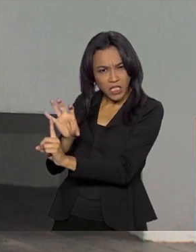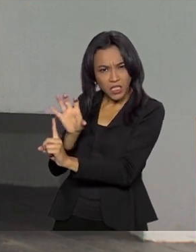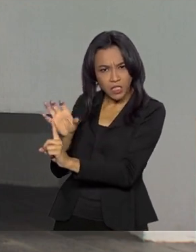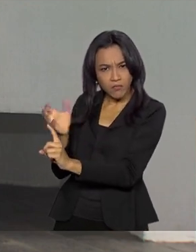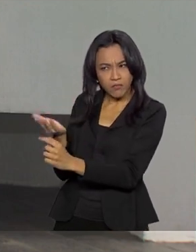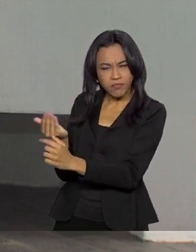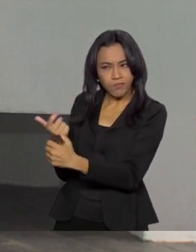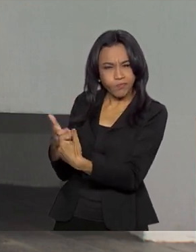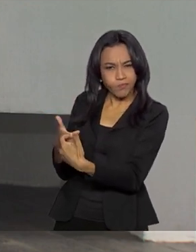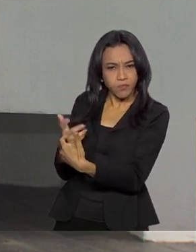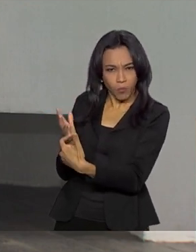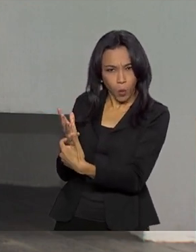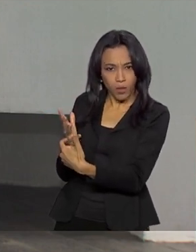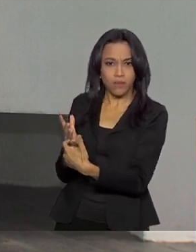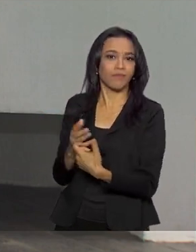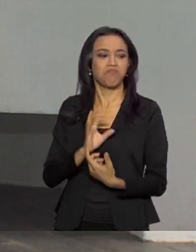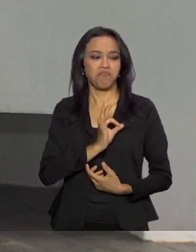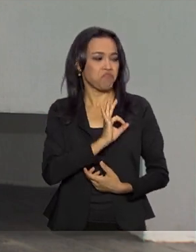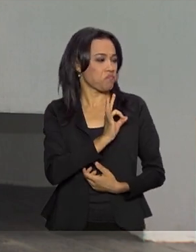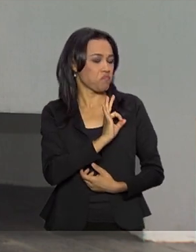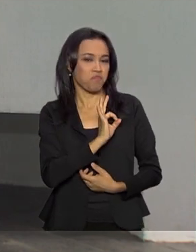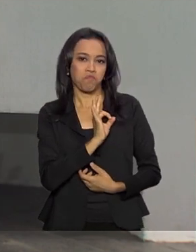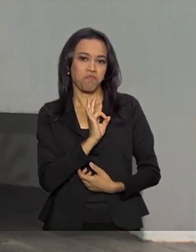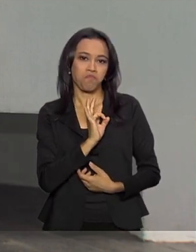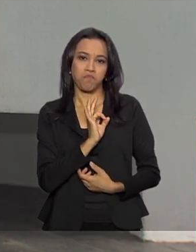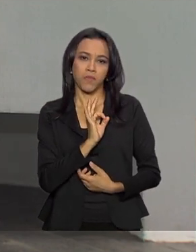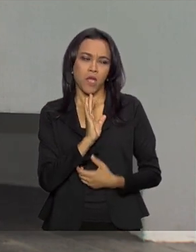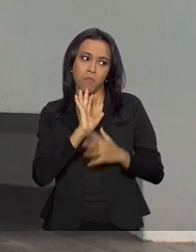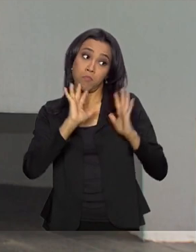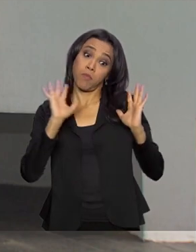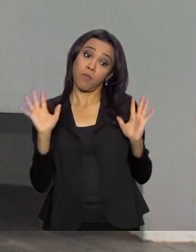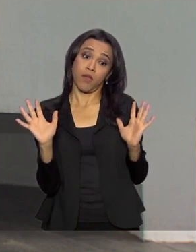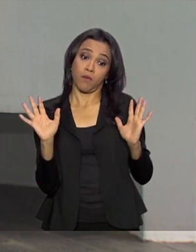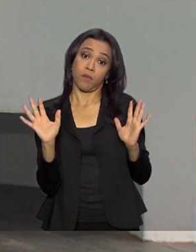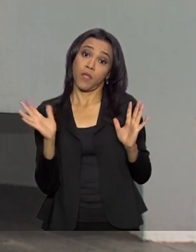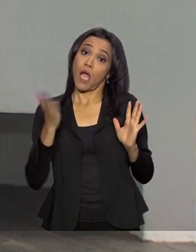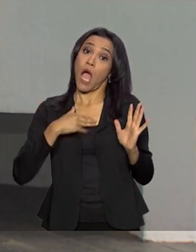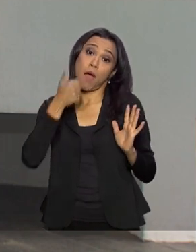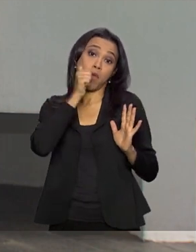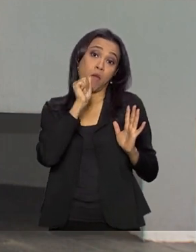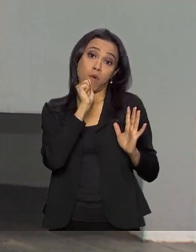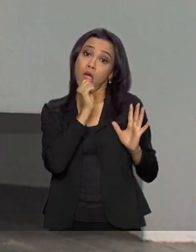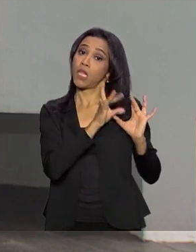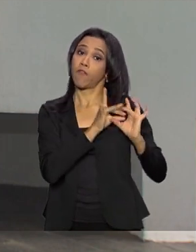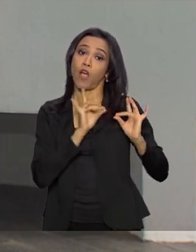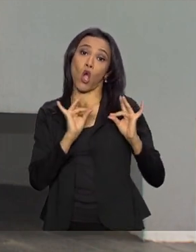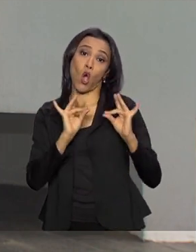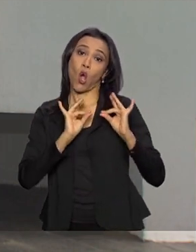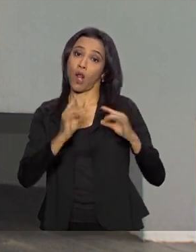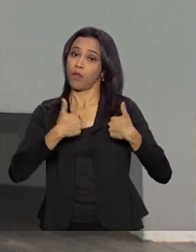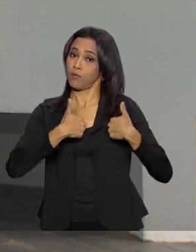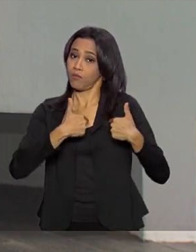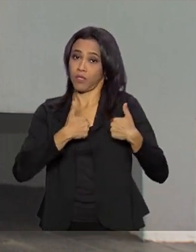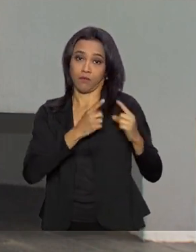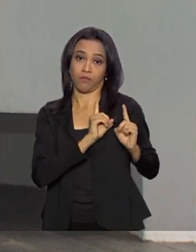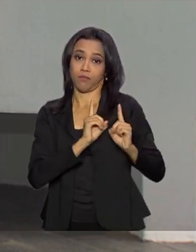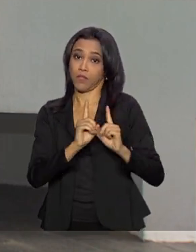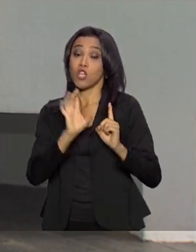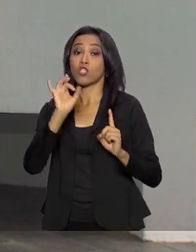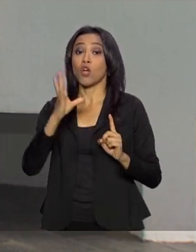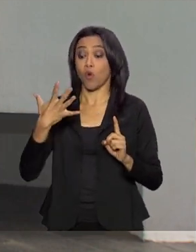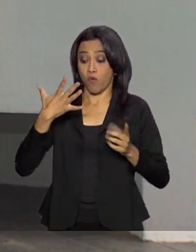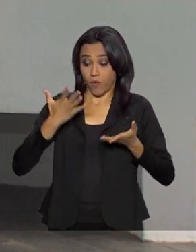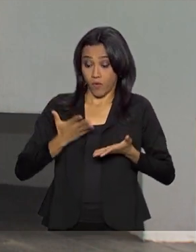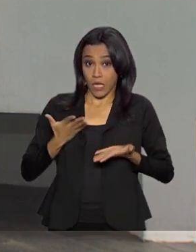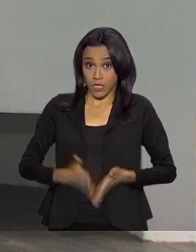É. Coisa boa, É, eu acho que... Bom, em primeiro lugar, a minha mãe estava sempre do meu lado, né? Ela só me largou quando eu tive meu